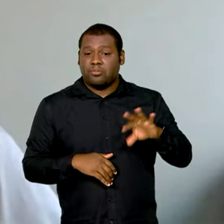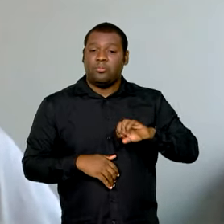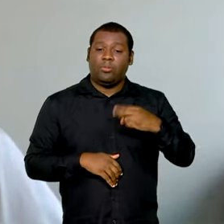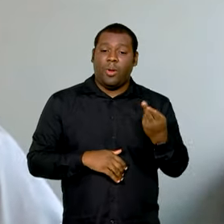certificado digital.